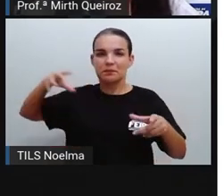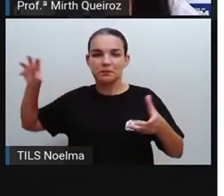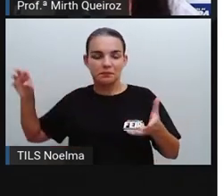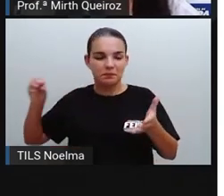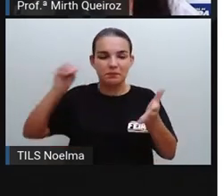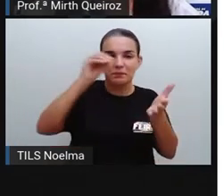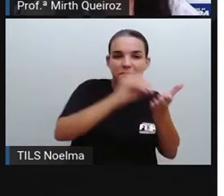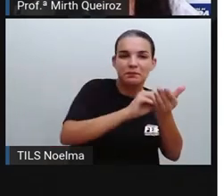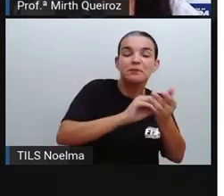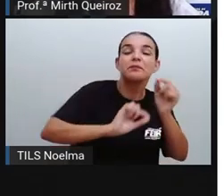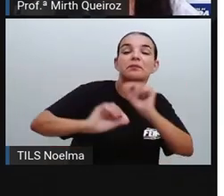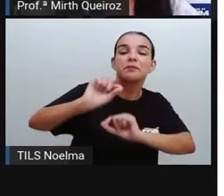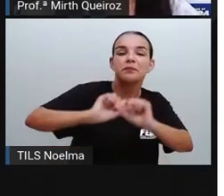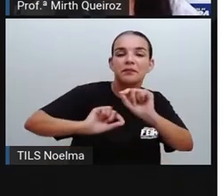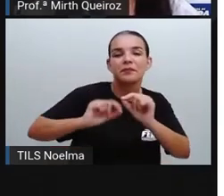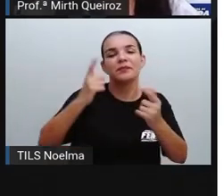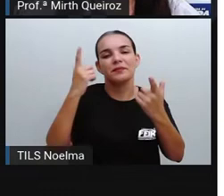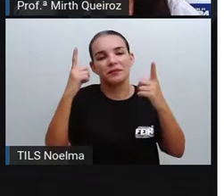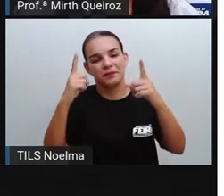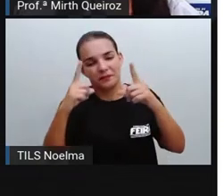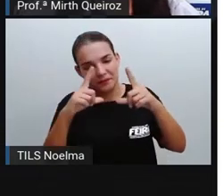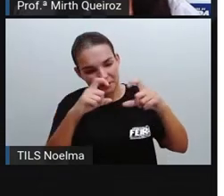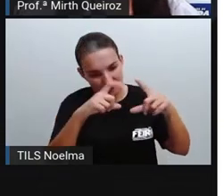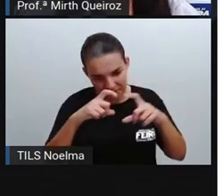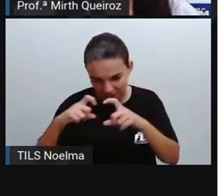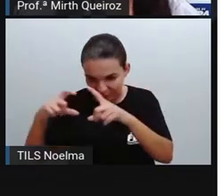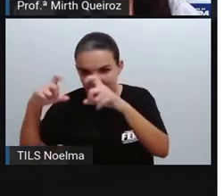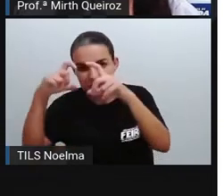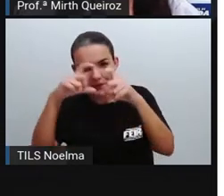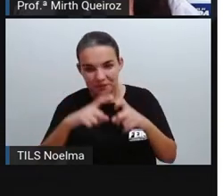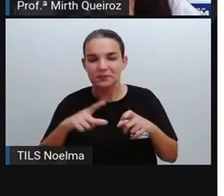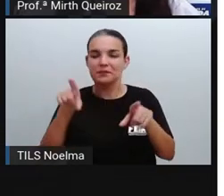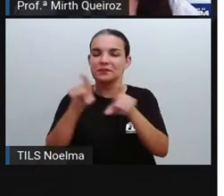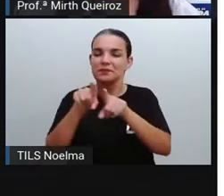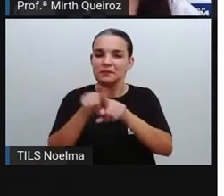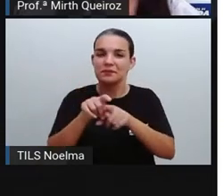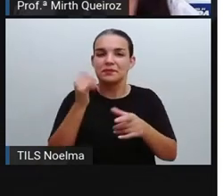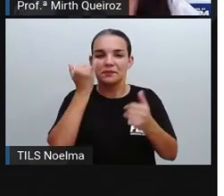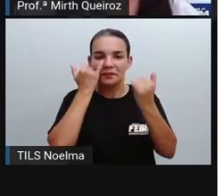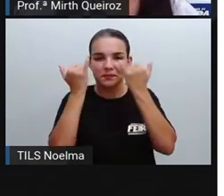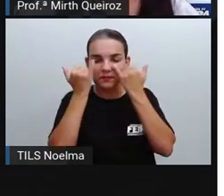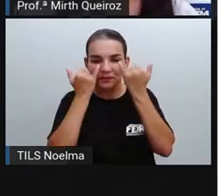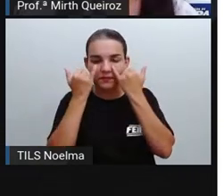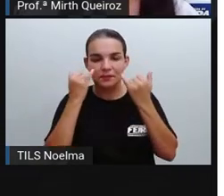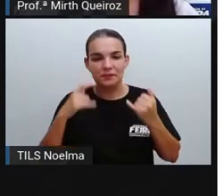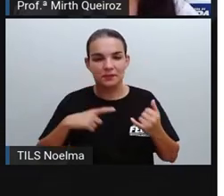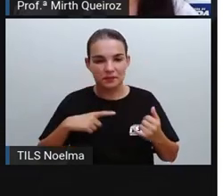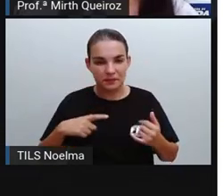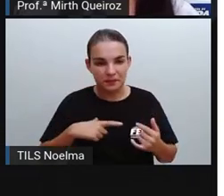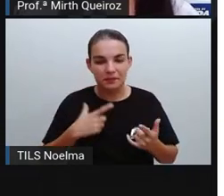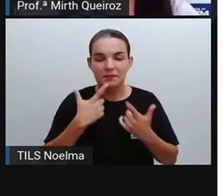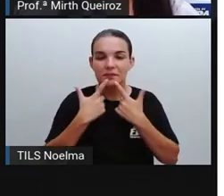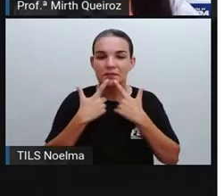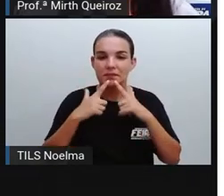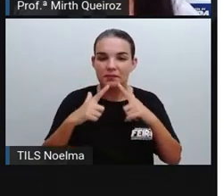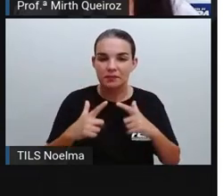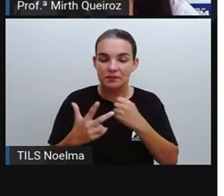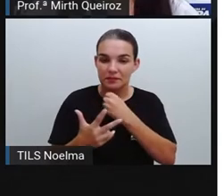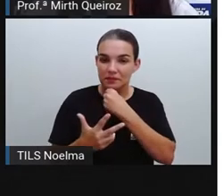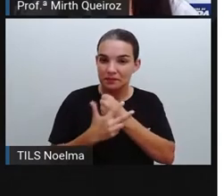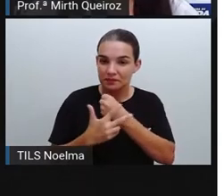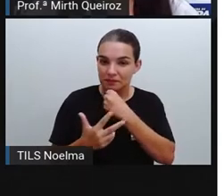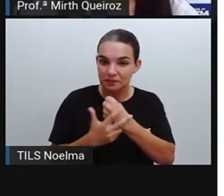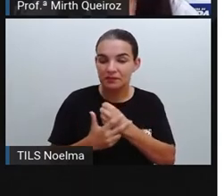tema. E a gente vai unir dentro desse infográfico tanto a presença de imagem quanto a